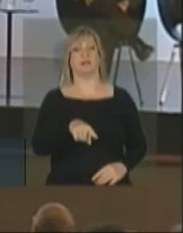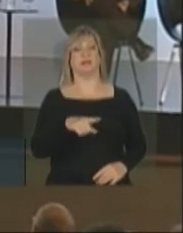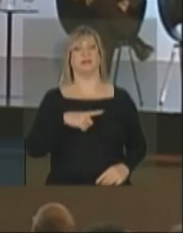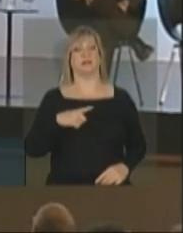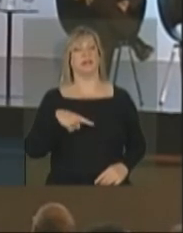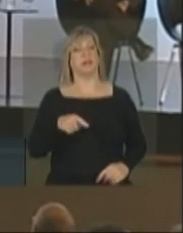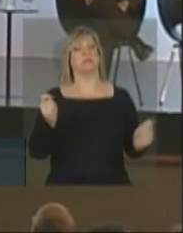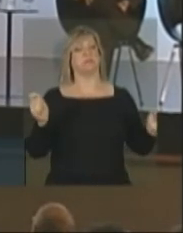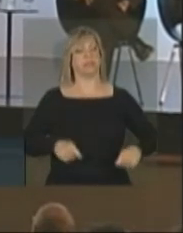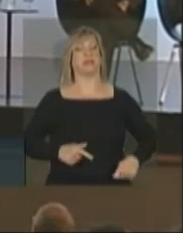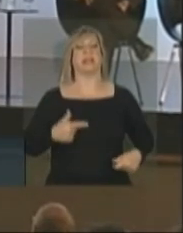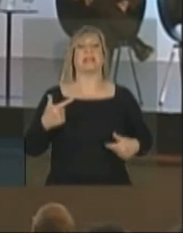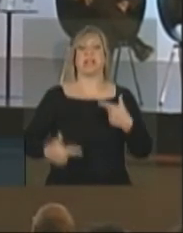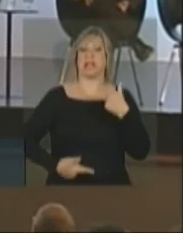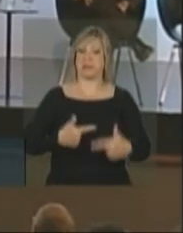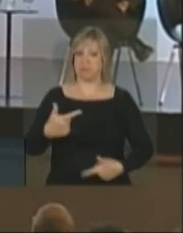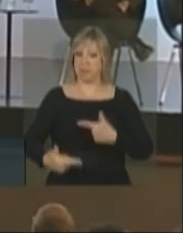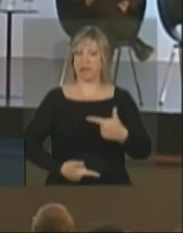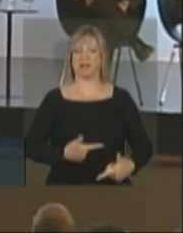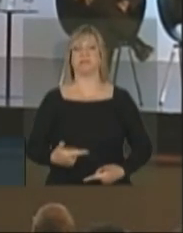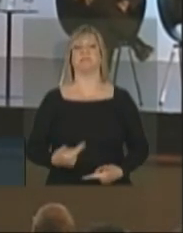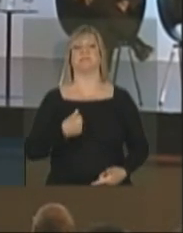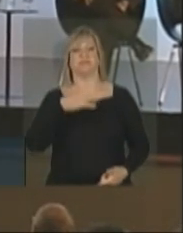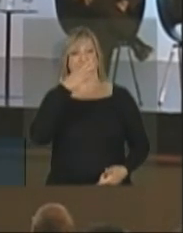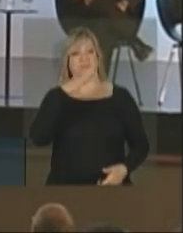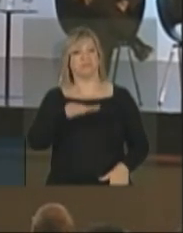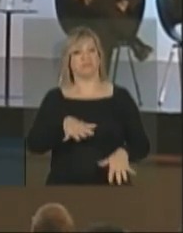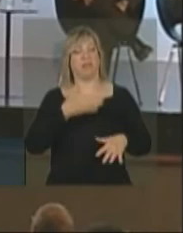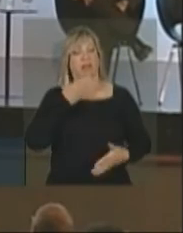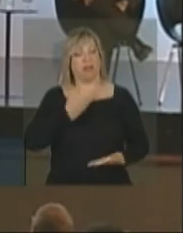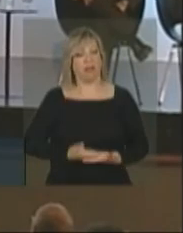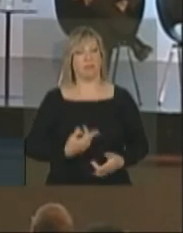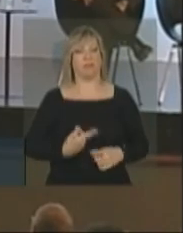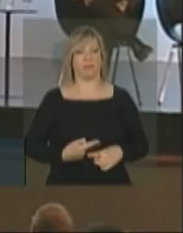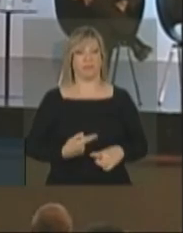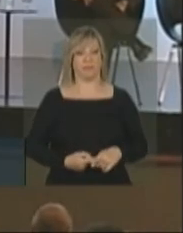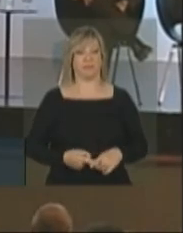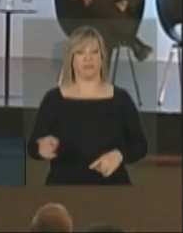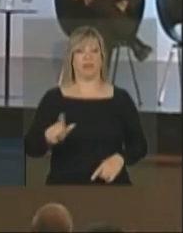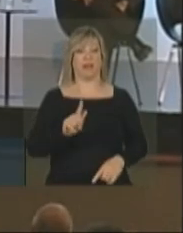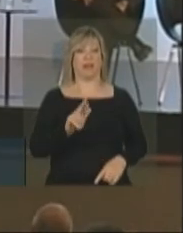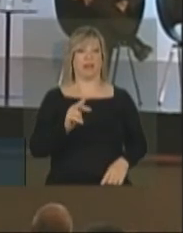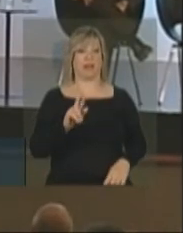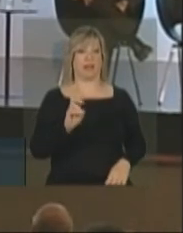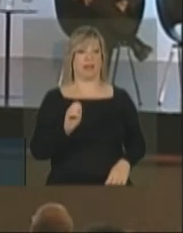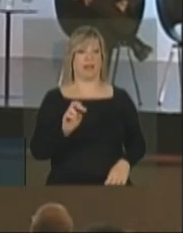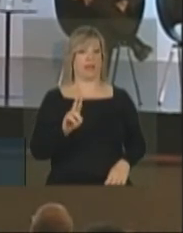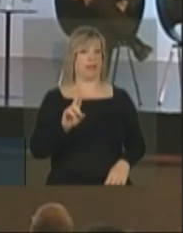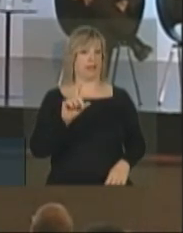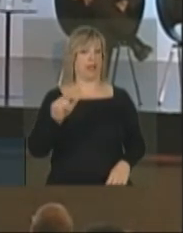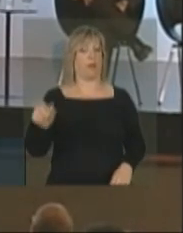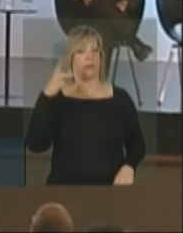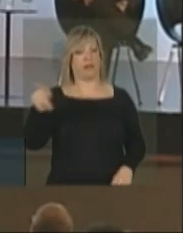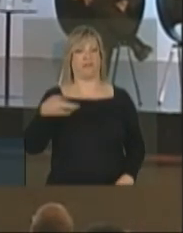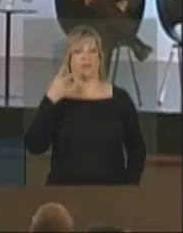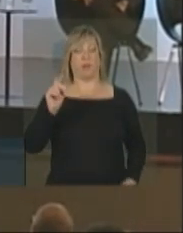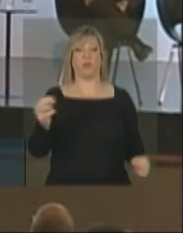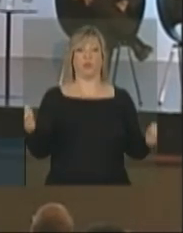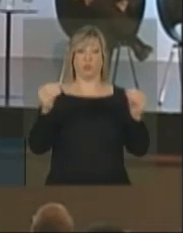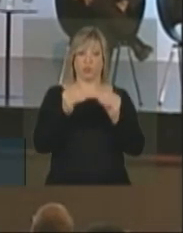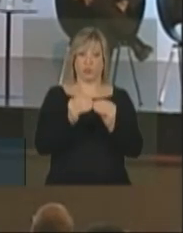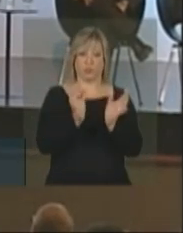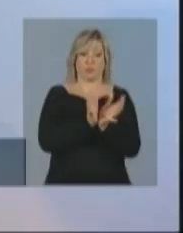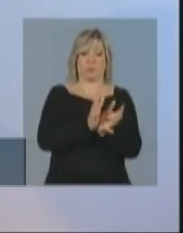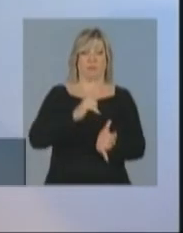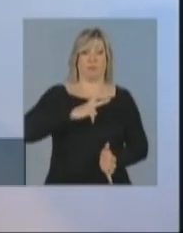capacidade de você, como dizia o doutor Jorge Gerdau para nós, juntar o setor privado,